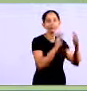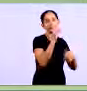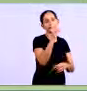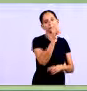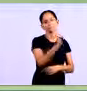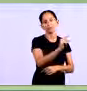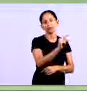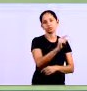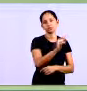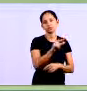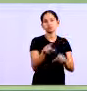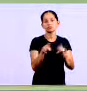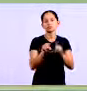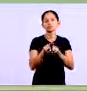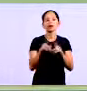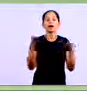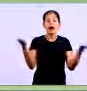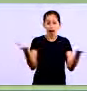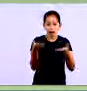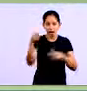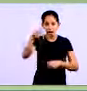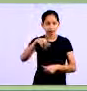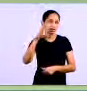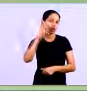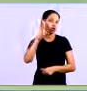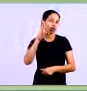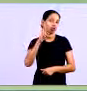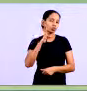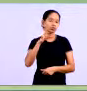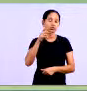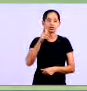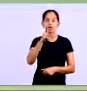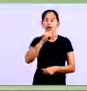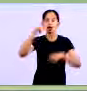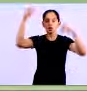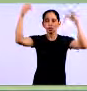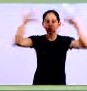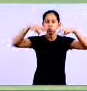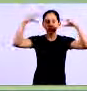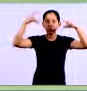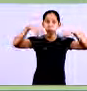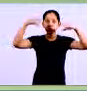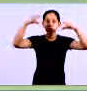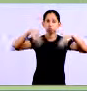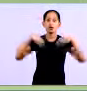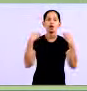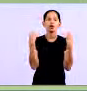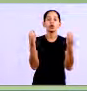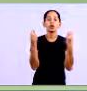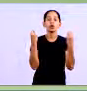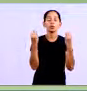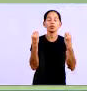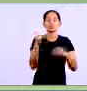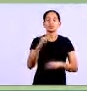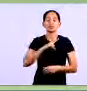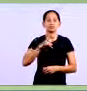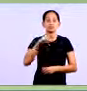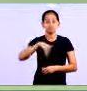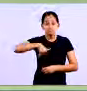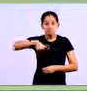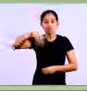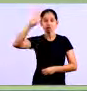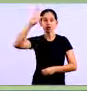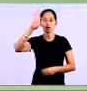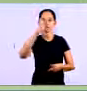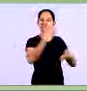num momento aconteceu aqui em Rondônia um enchente isolou certas cidades certas rodovias não passavam se você tinha um estoque ali você conseguiu se